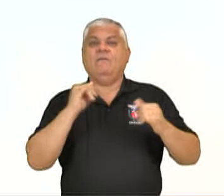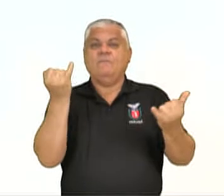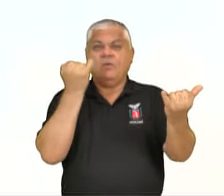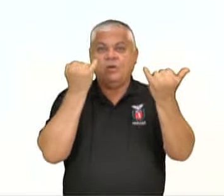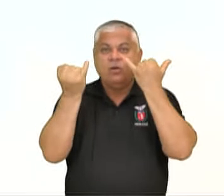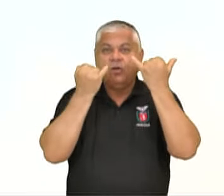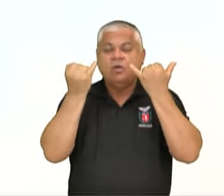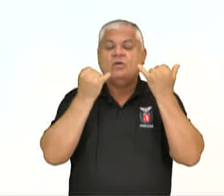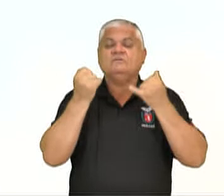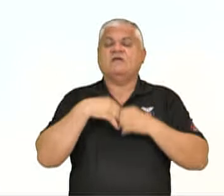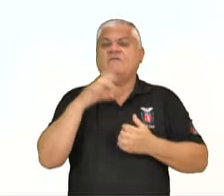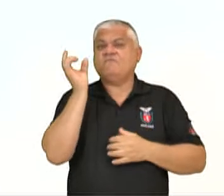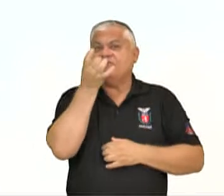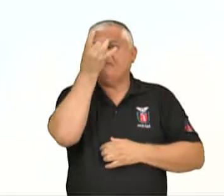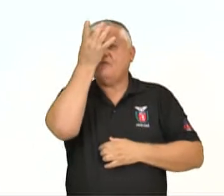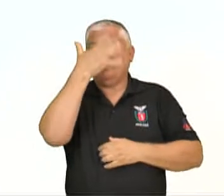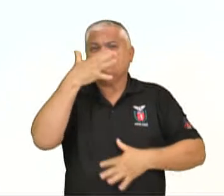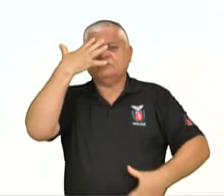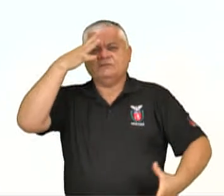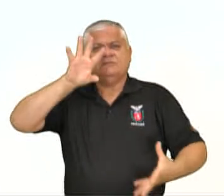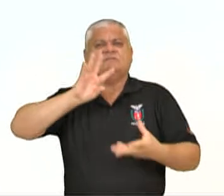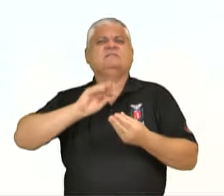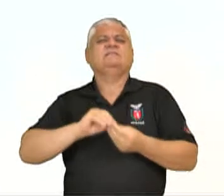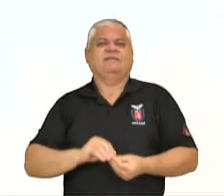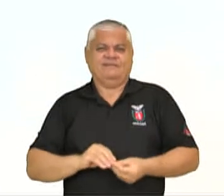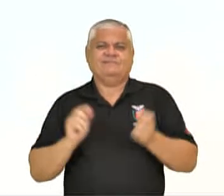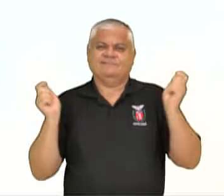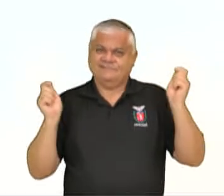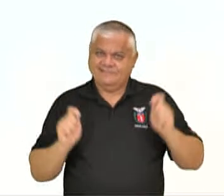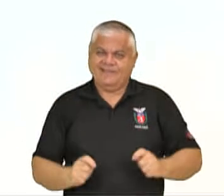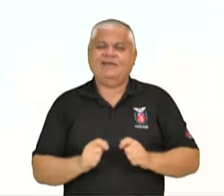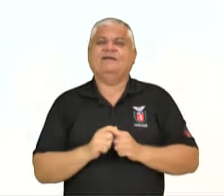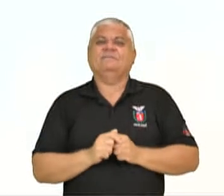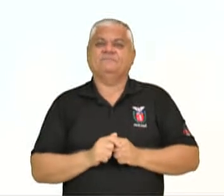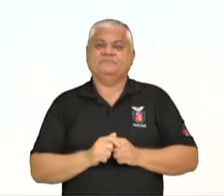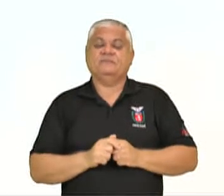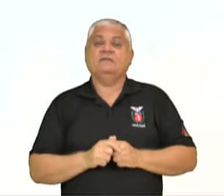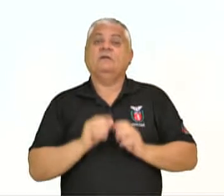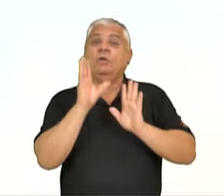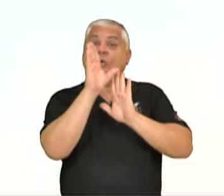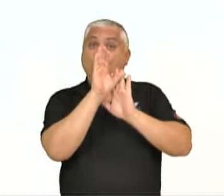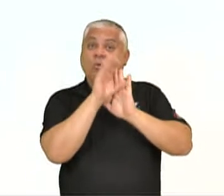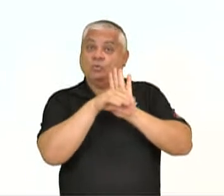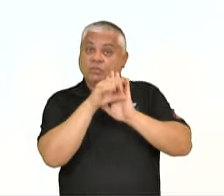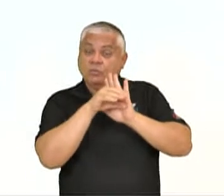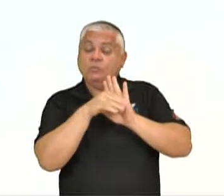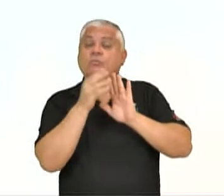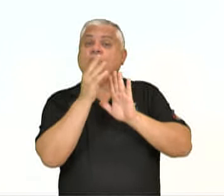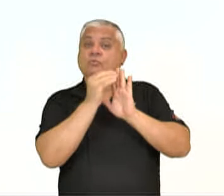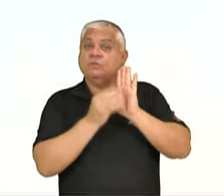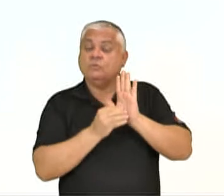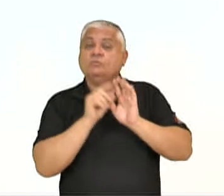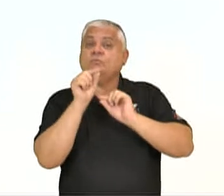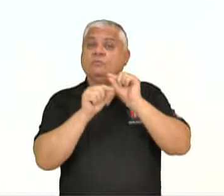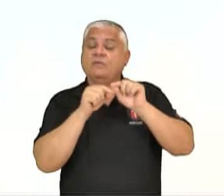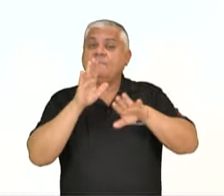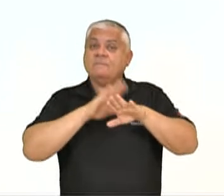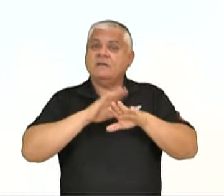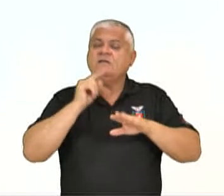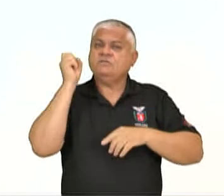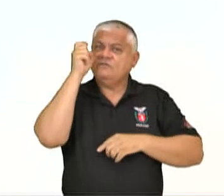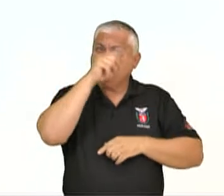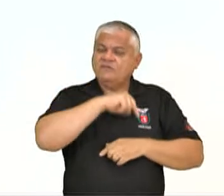facilitada, o que ajuda na compreensão do leitor, mesmo quando o conteúdo tem maior complexidade. Costuma